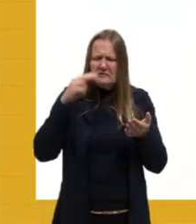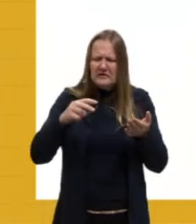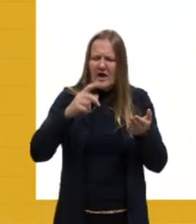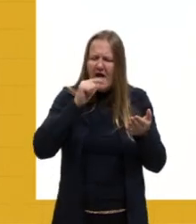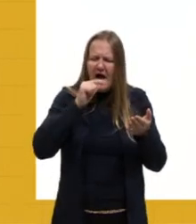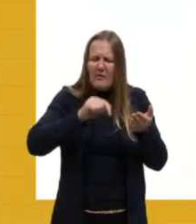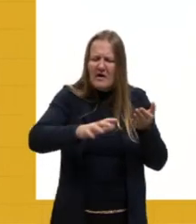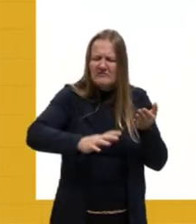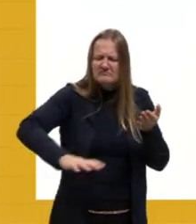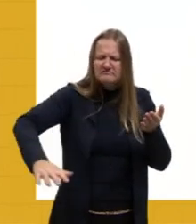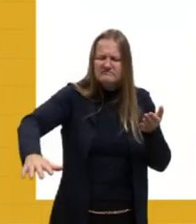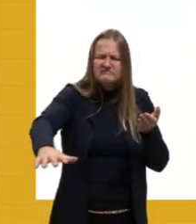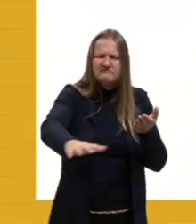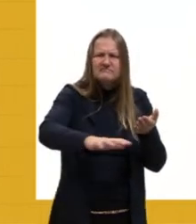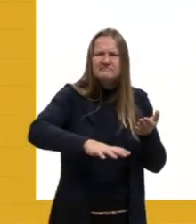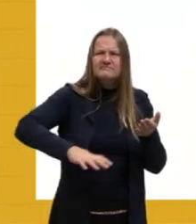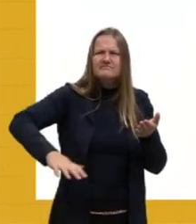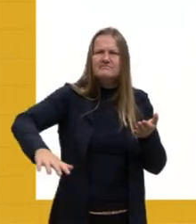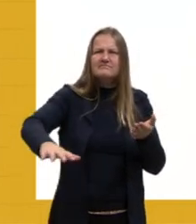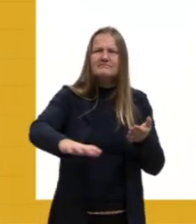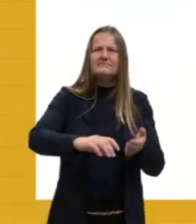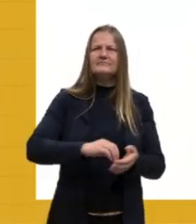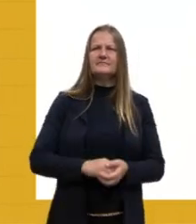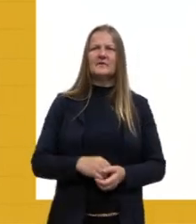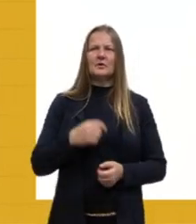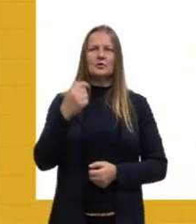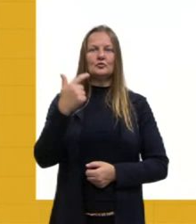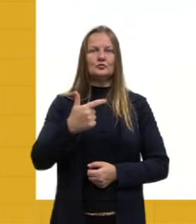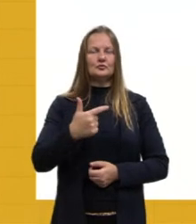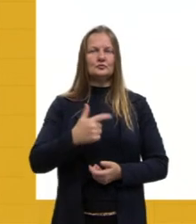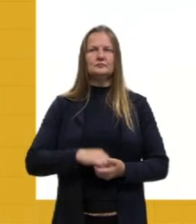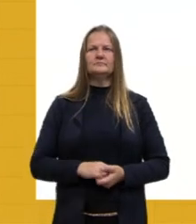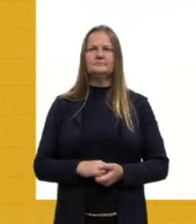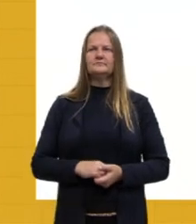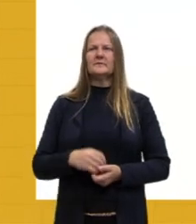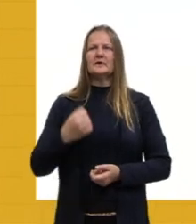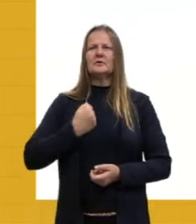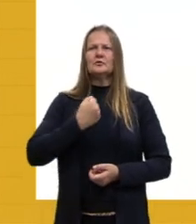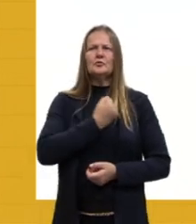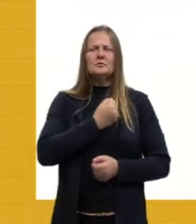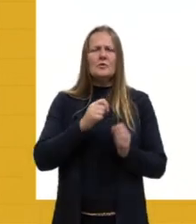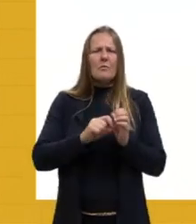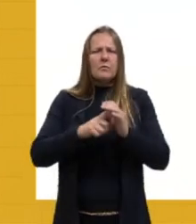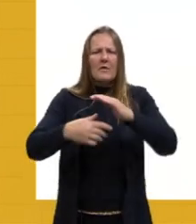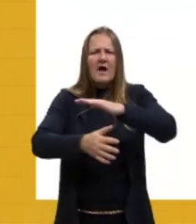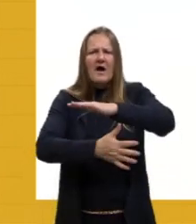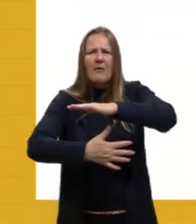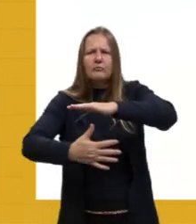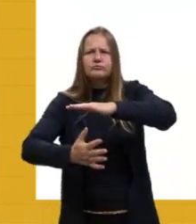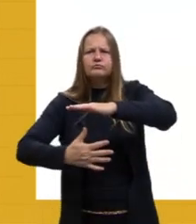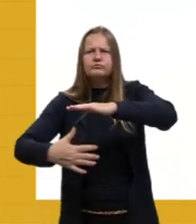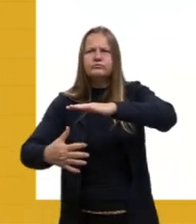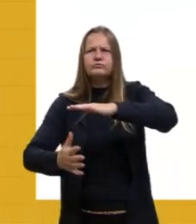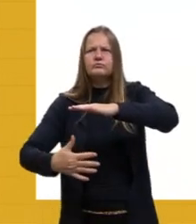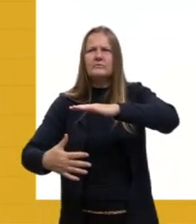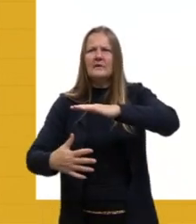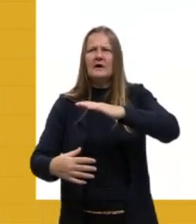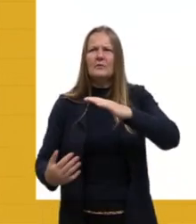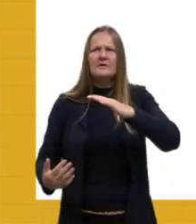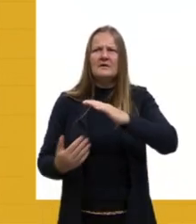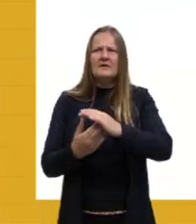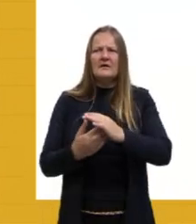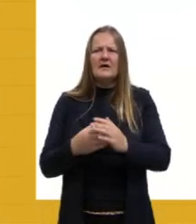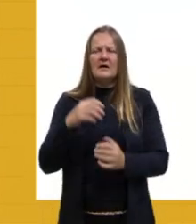começaram a ver lá, né? Dois, número elevado de algas impedindo a